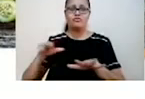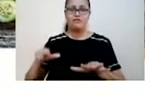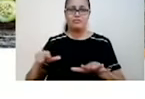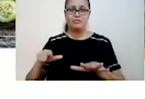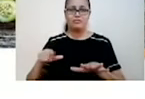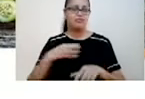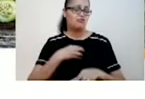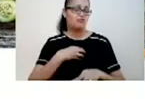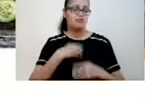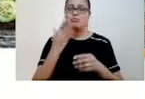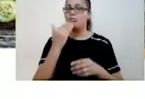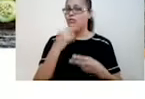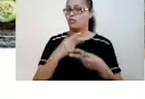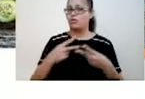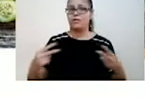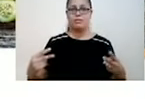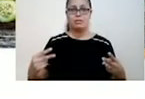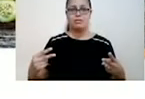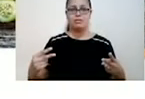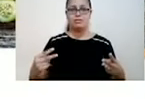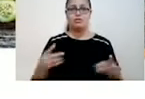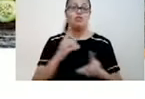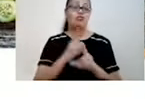em frutas, legumes.